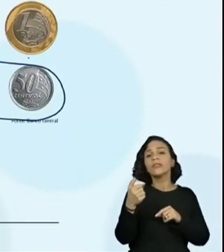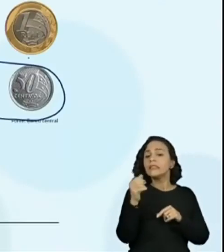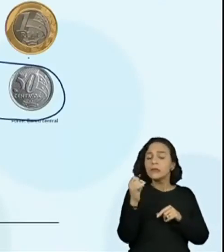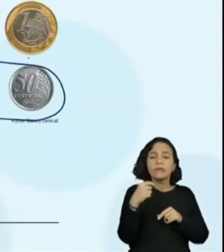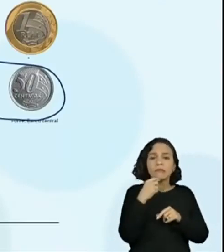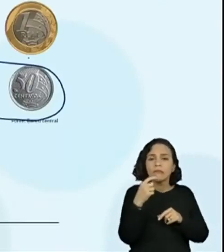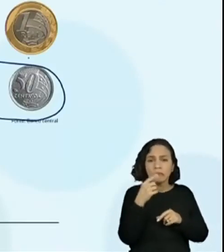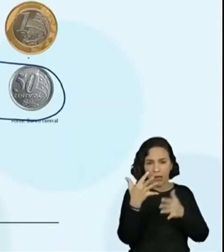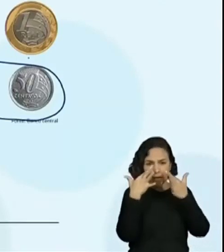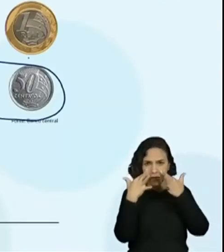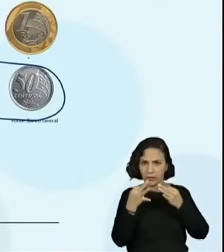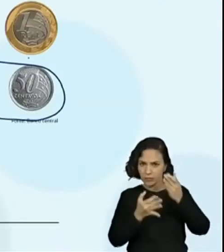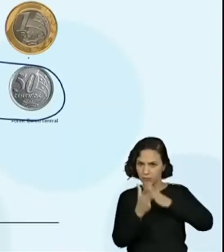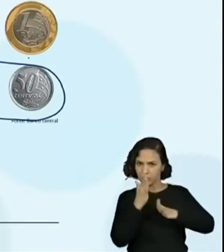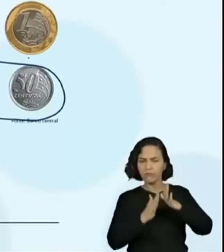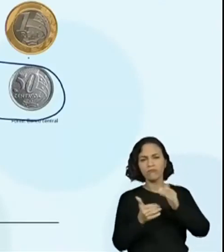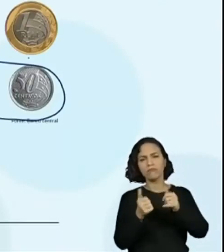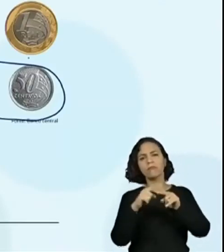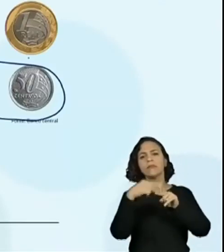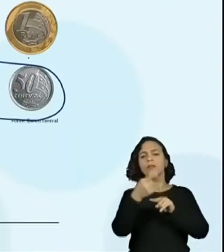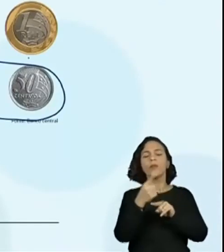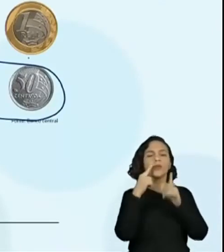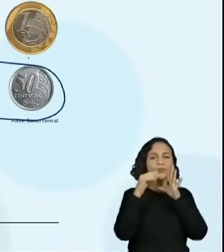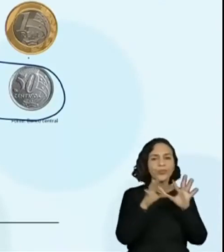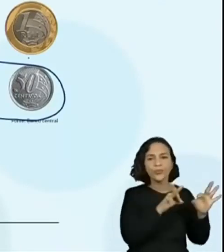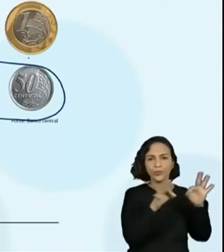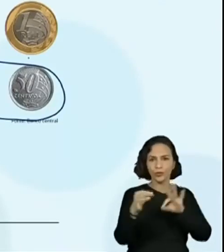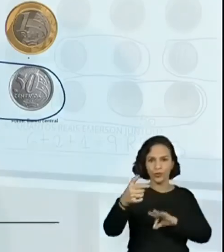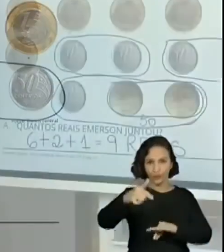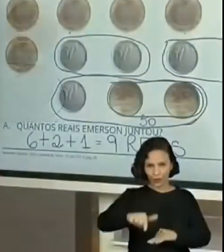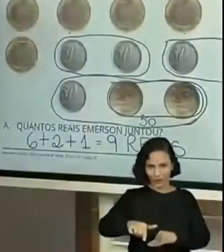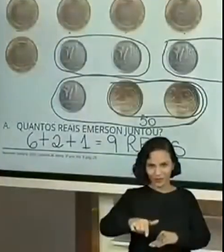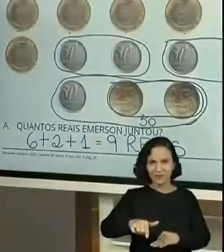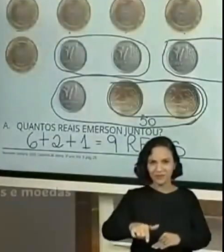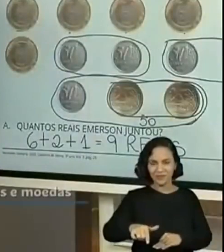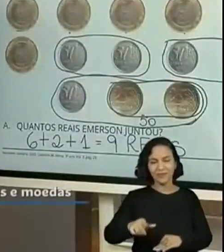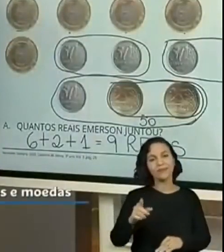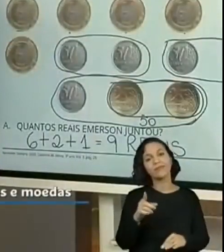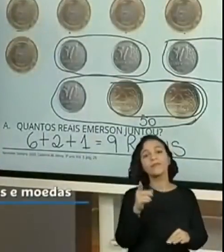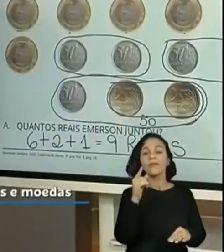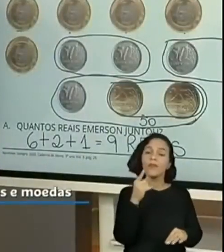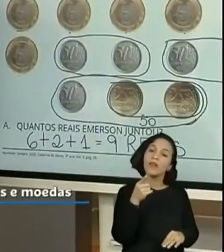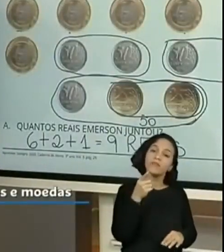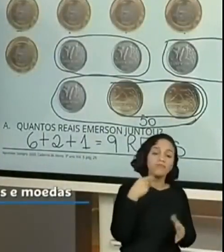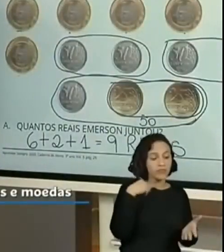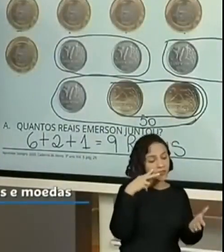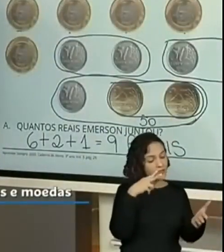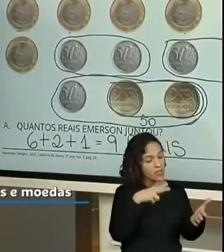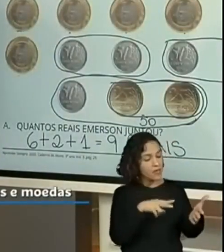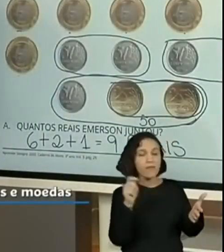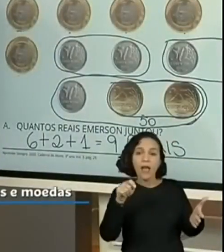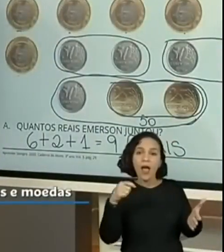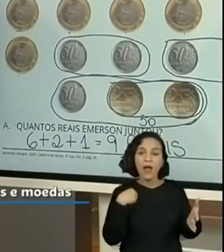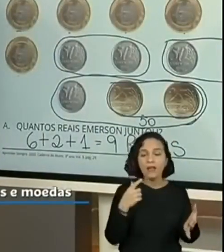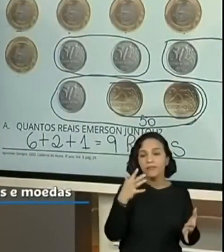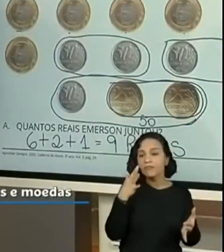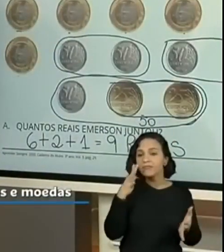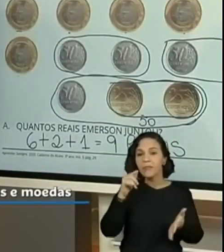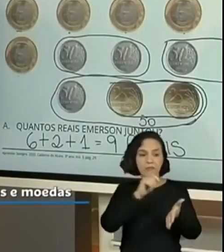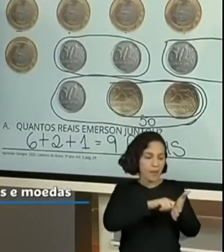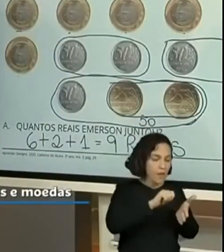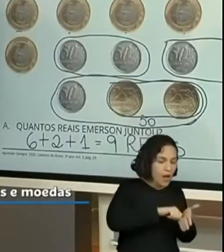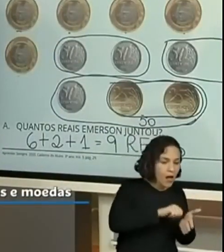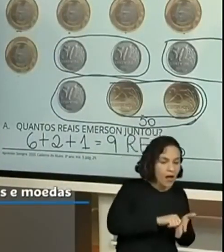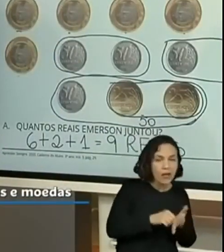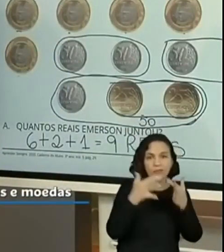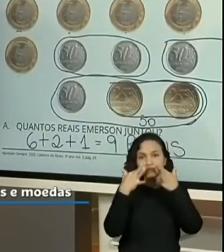no repositório de vídeos. Tudo bem? Sim. Ou vai lendo e resolvendo a atividade aí, porque só participar aqui já te